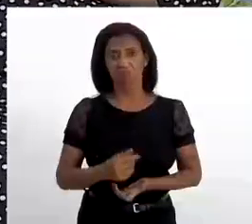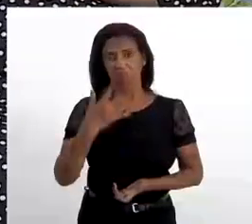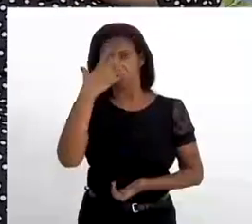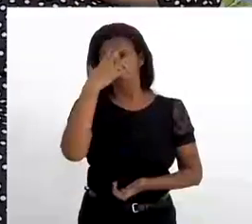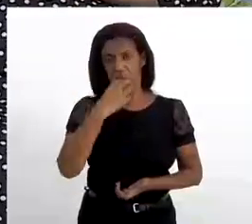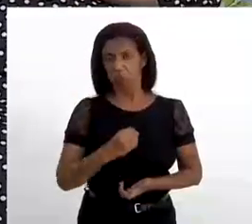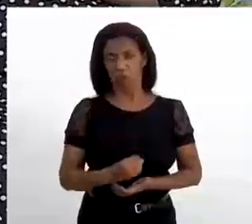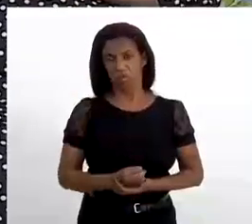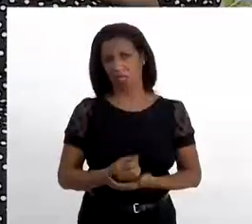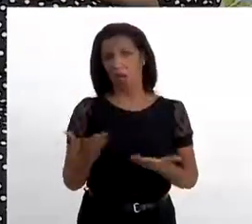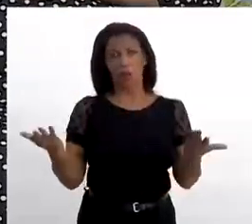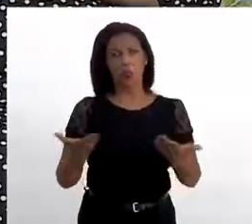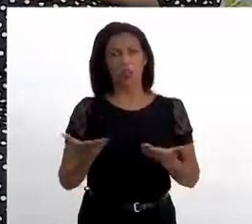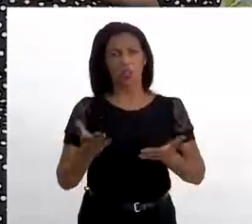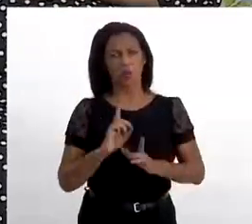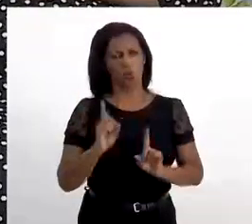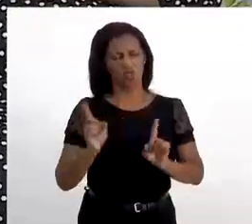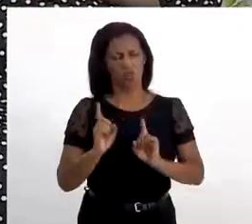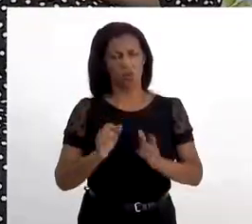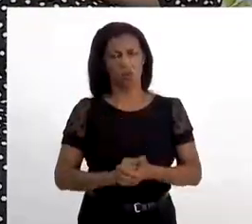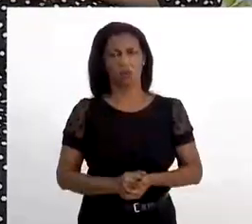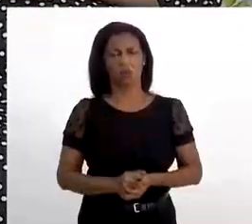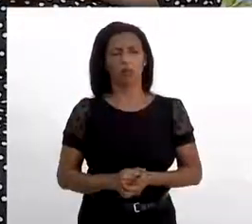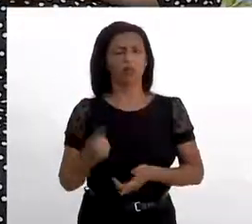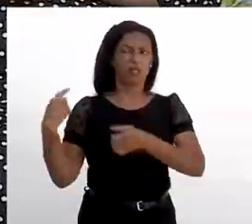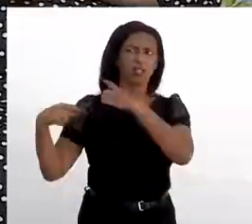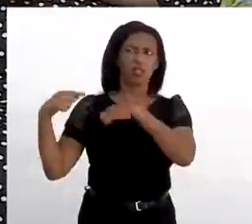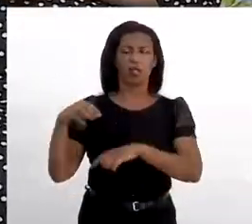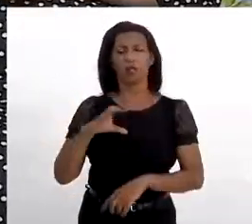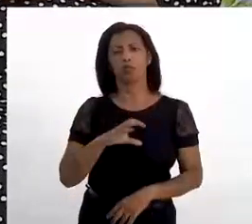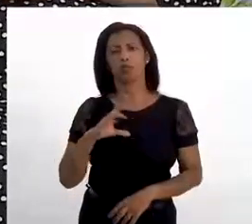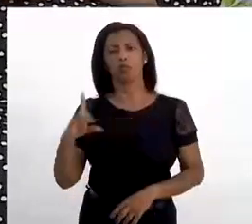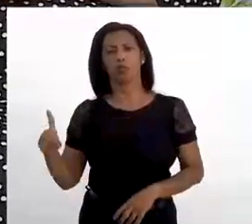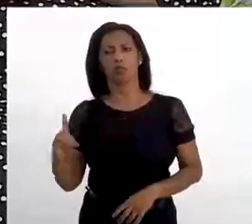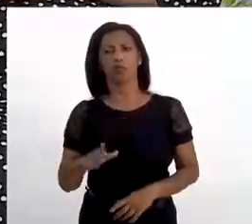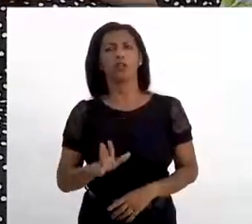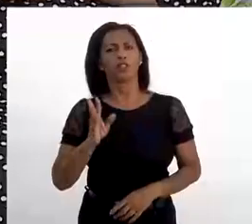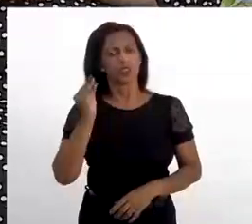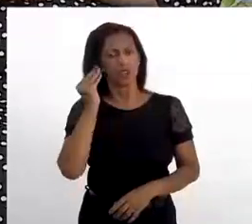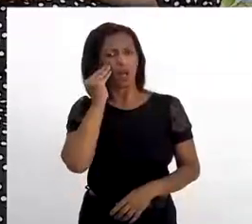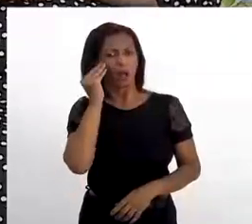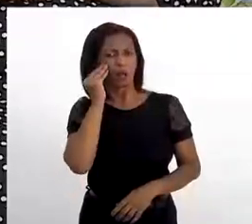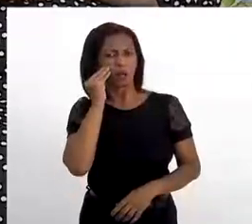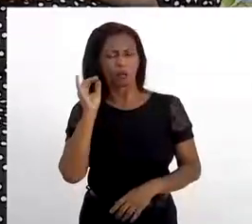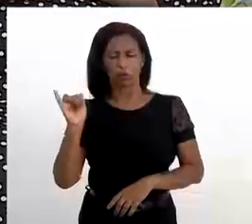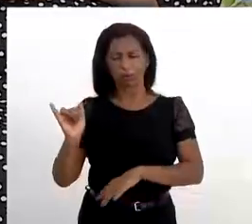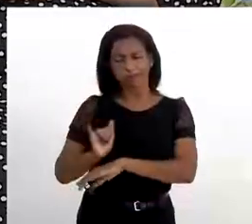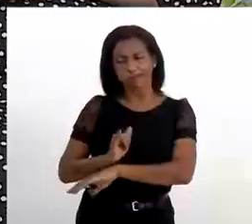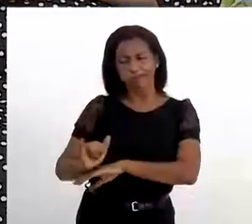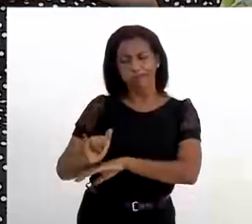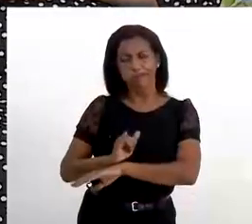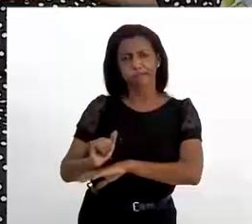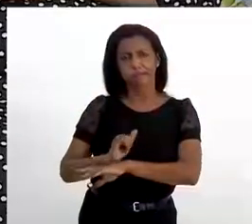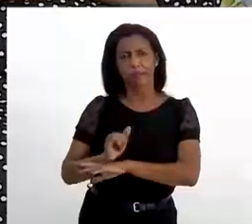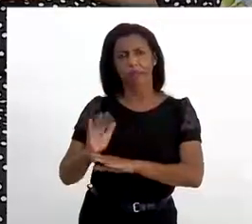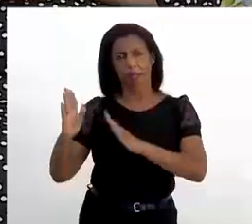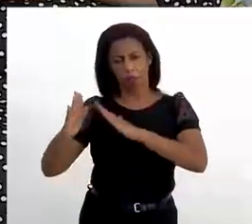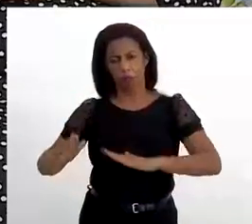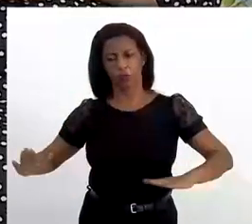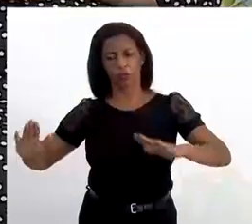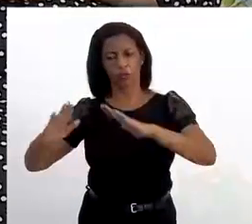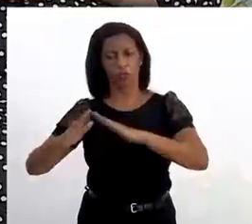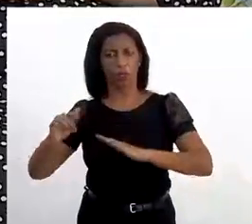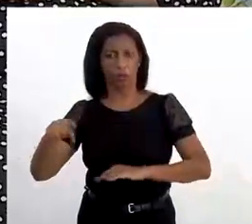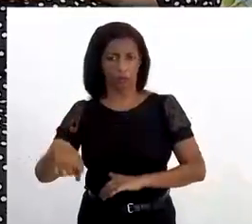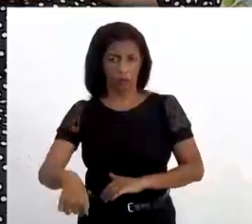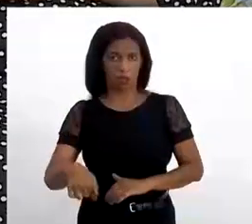Sinceramente, isso não é da agora, não. É desde a época do coordenador. Nós tentamos fazer algumas ações em alguns terreiros